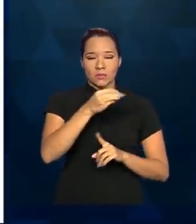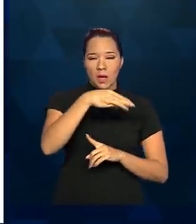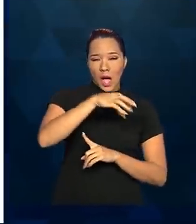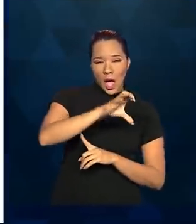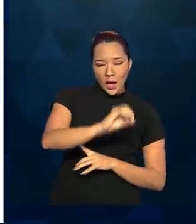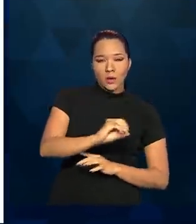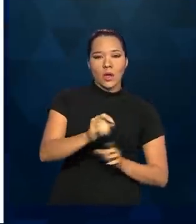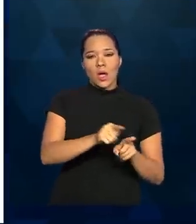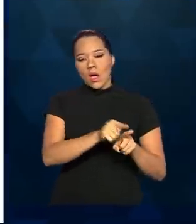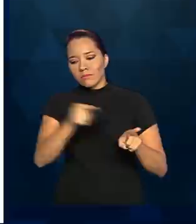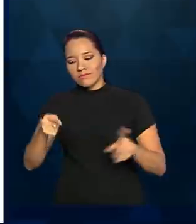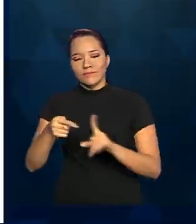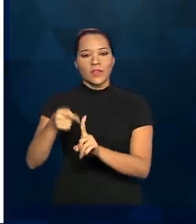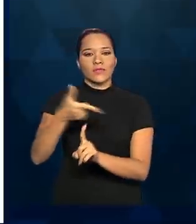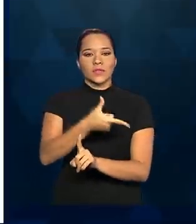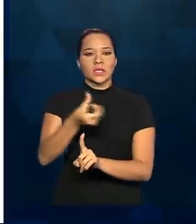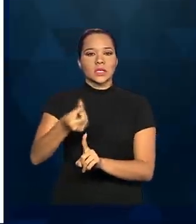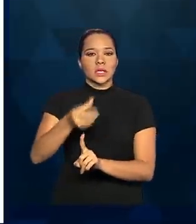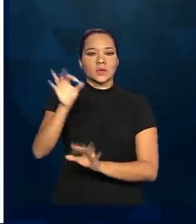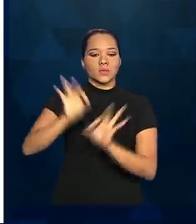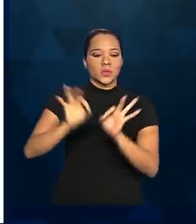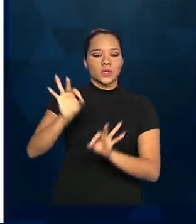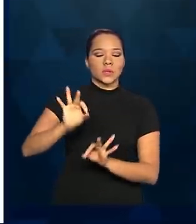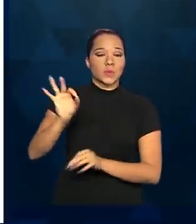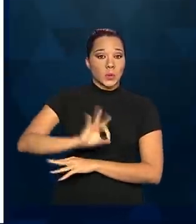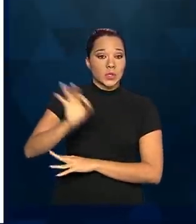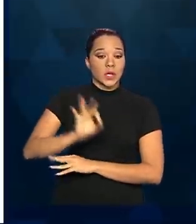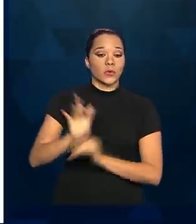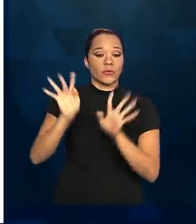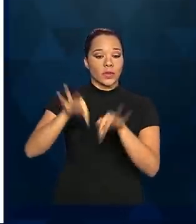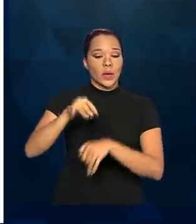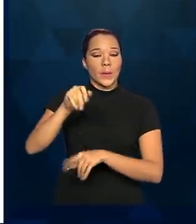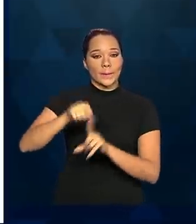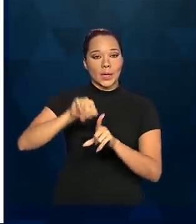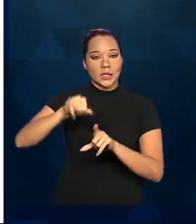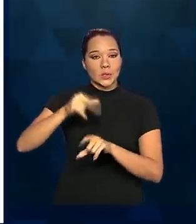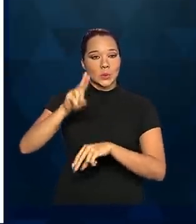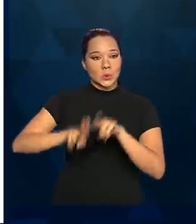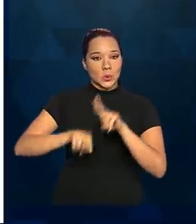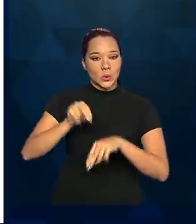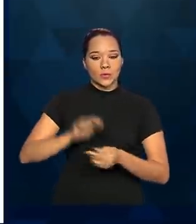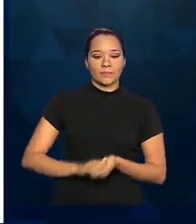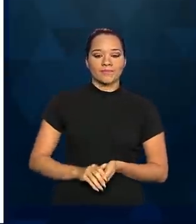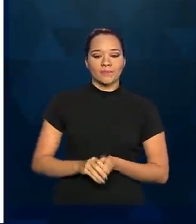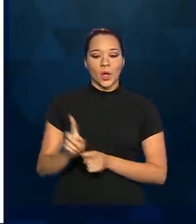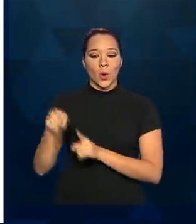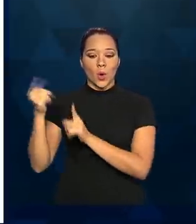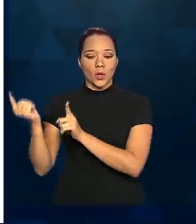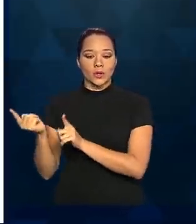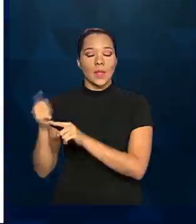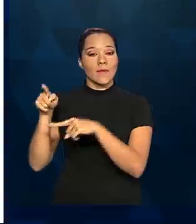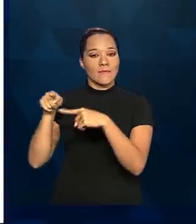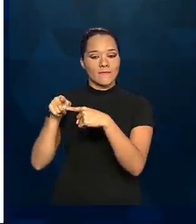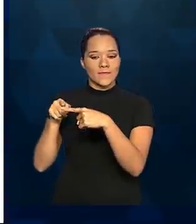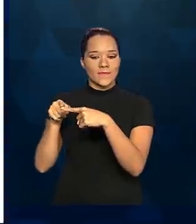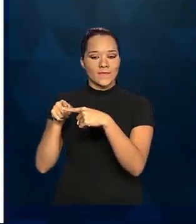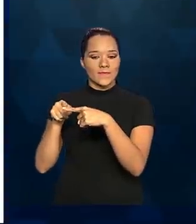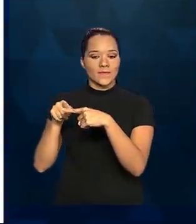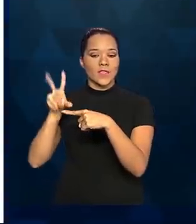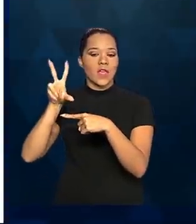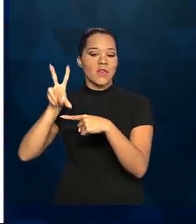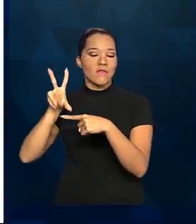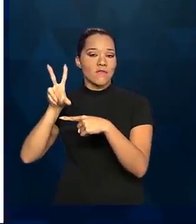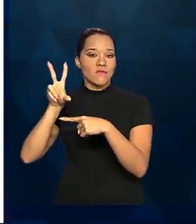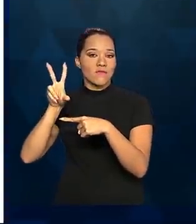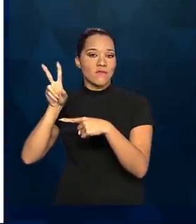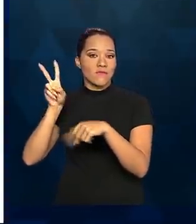para 26% no final de junho. E a barrinha verde, lá do outro lado, é o pessoal que relata que